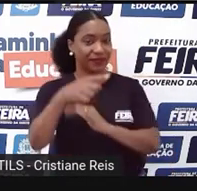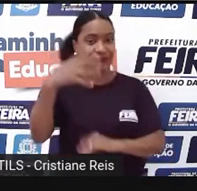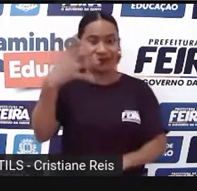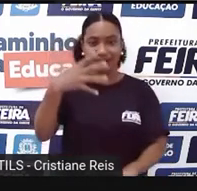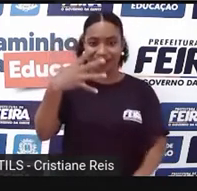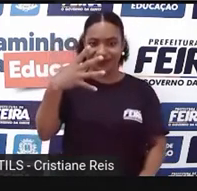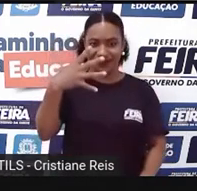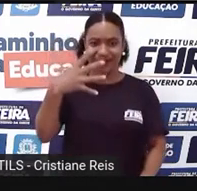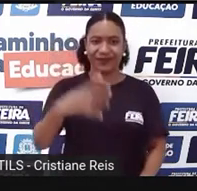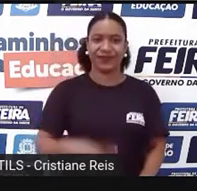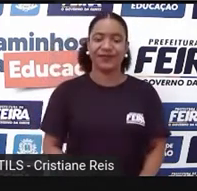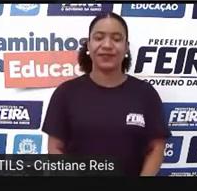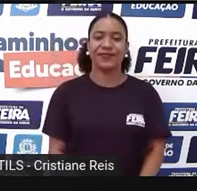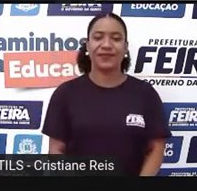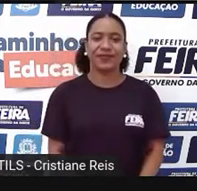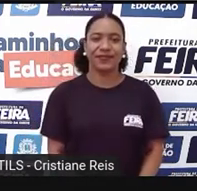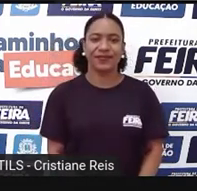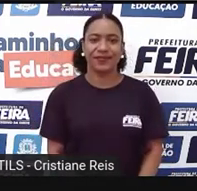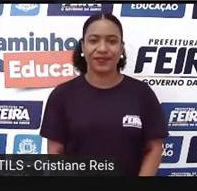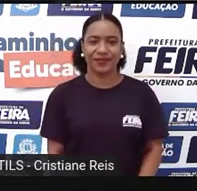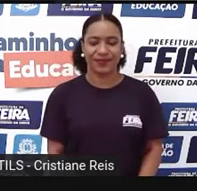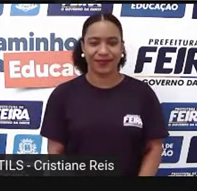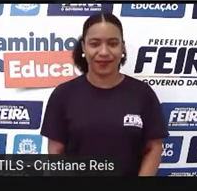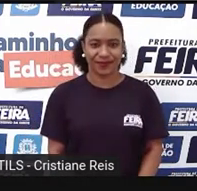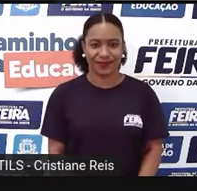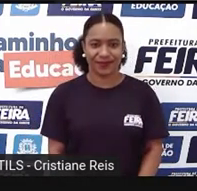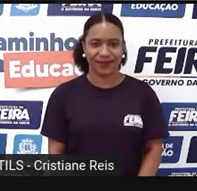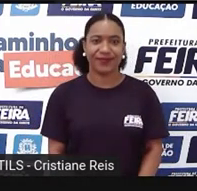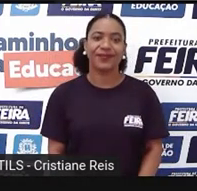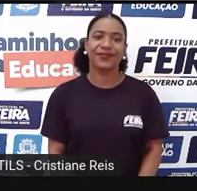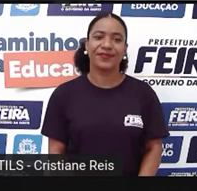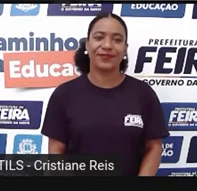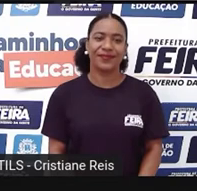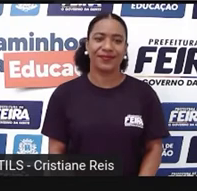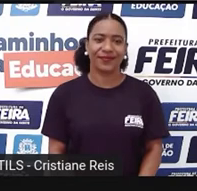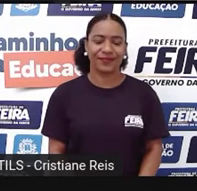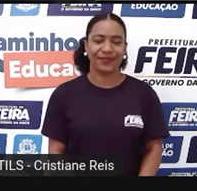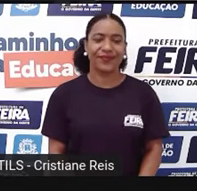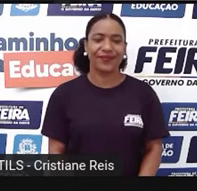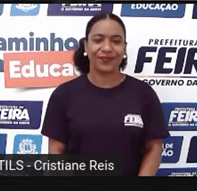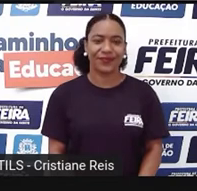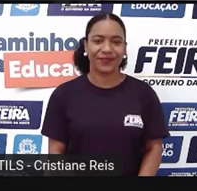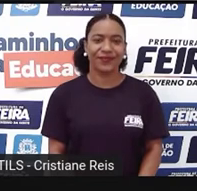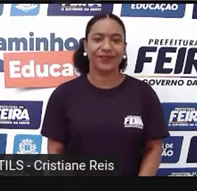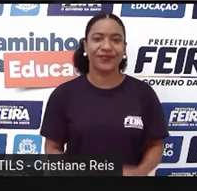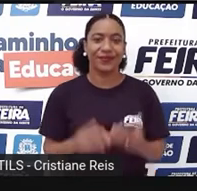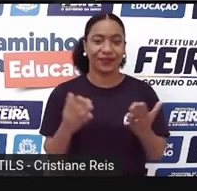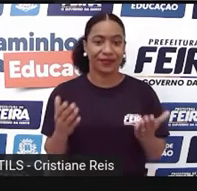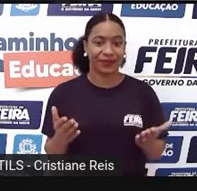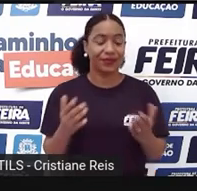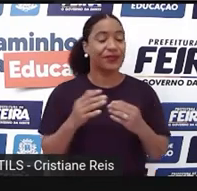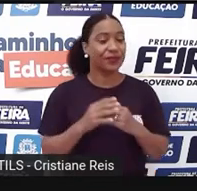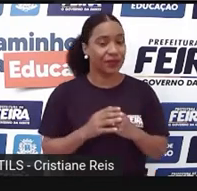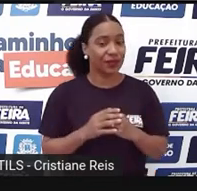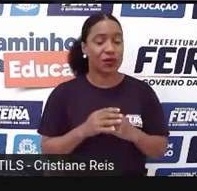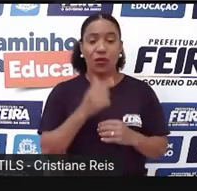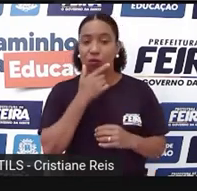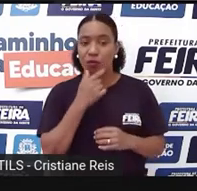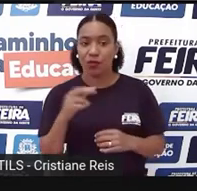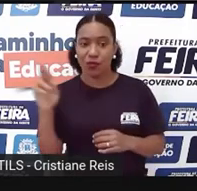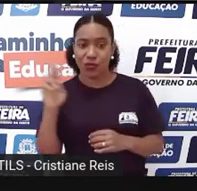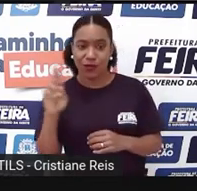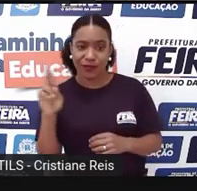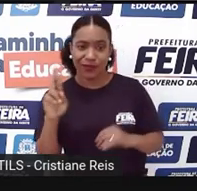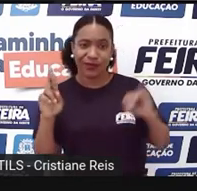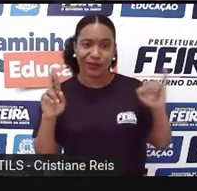Então, o que acontece quando o Romeo e